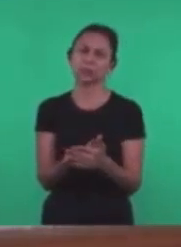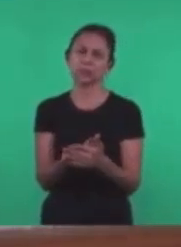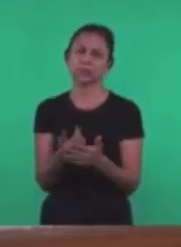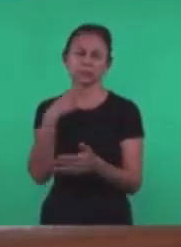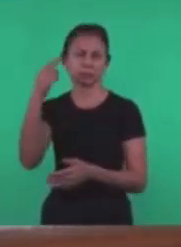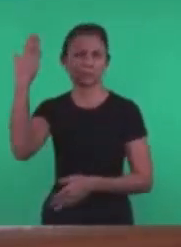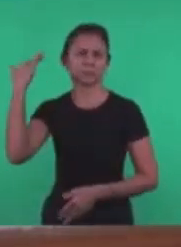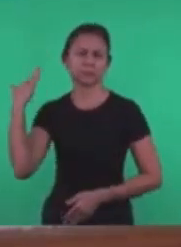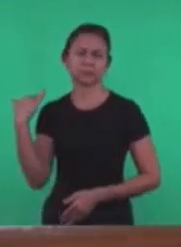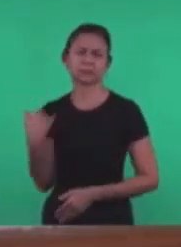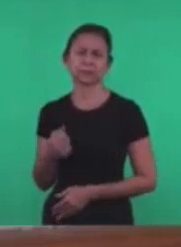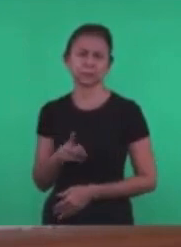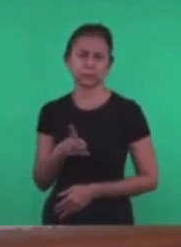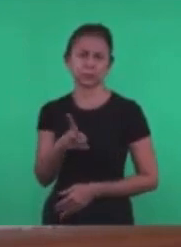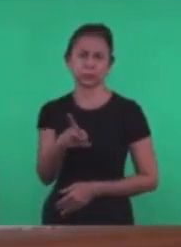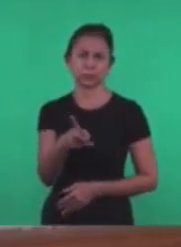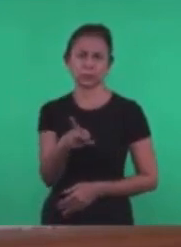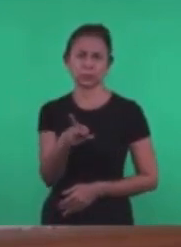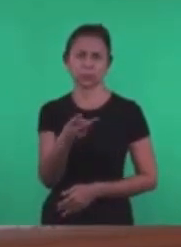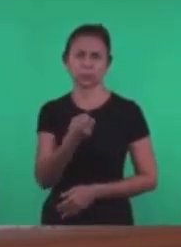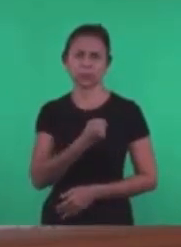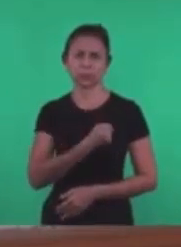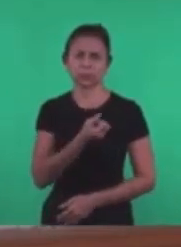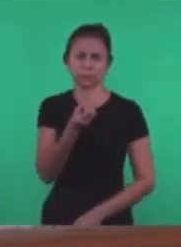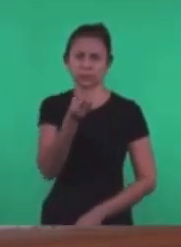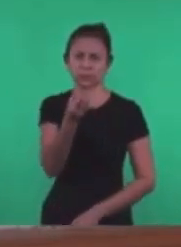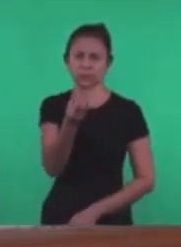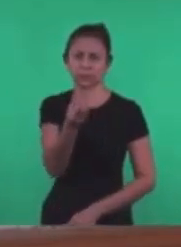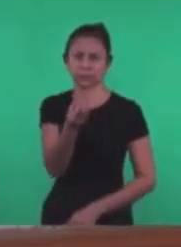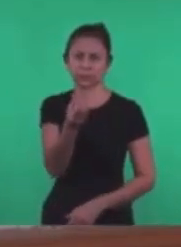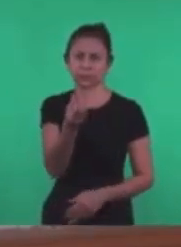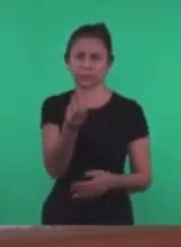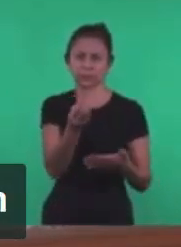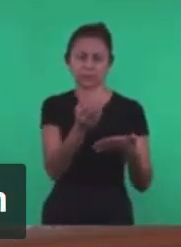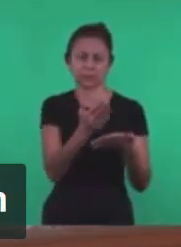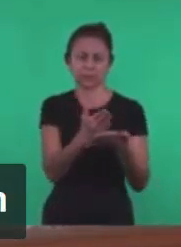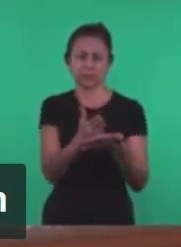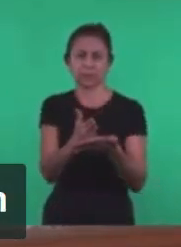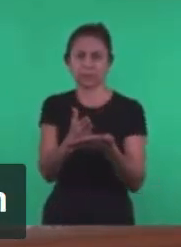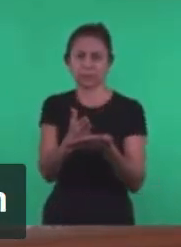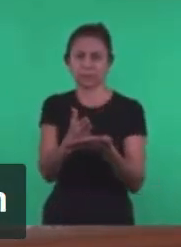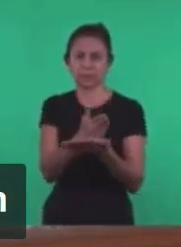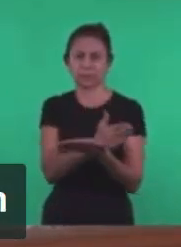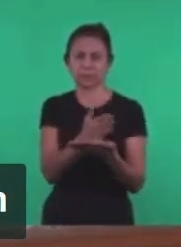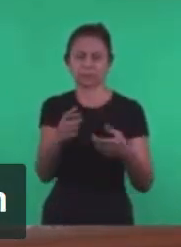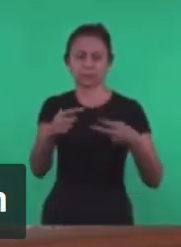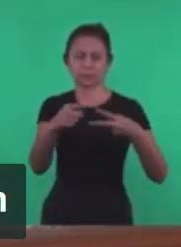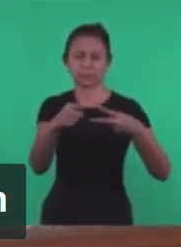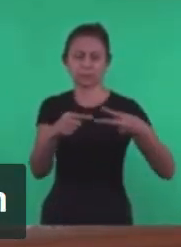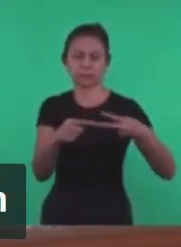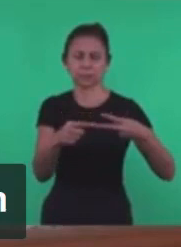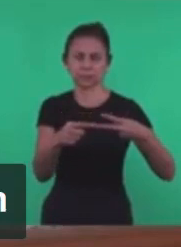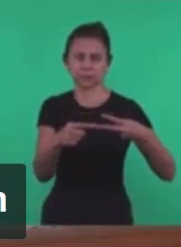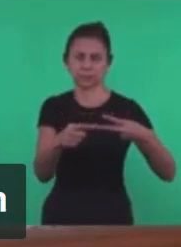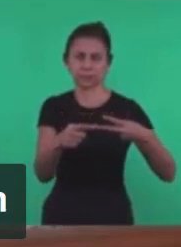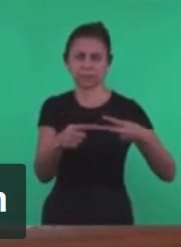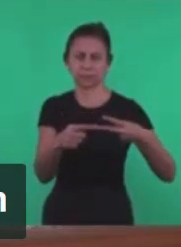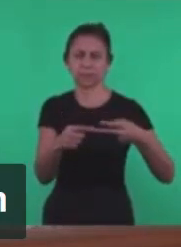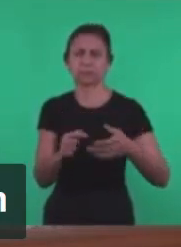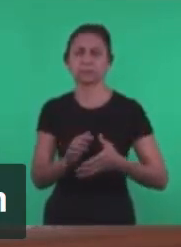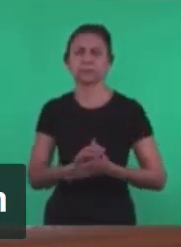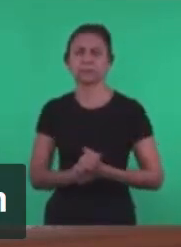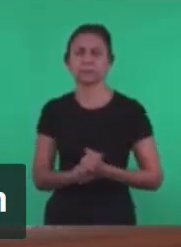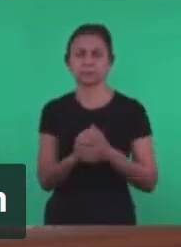da semana passada Então por isso Está aqui o número 6 Que nós dividimos Em duas etapas Essa pergunta A figura